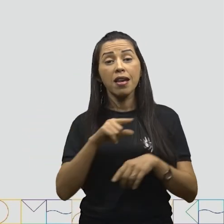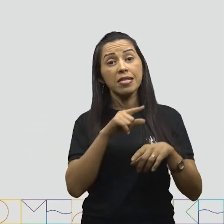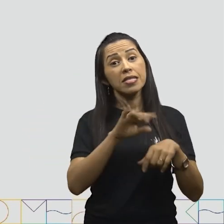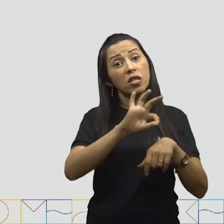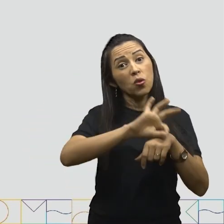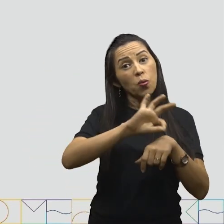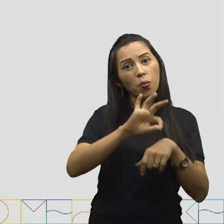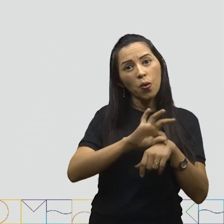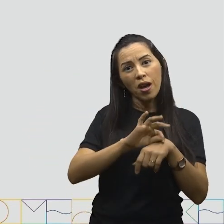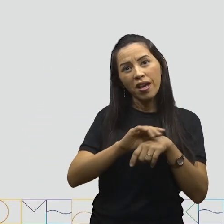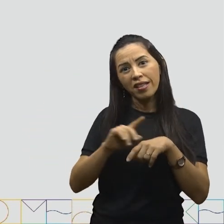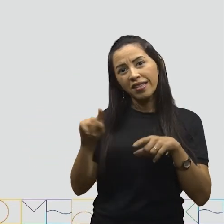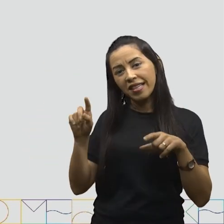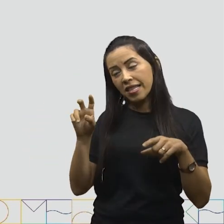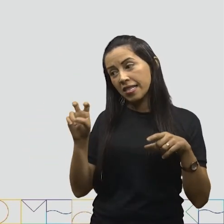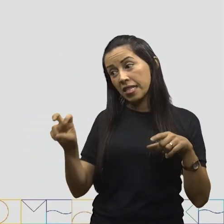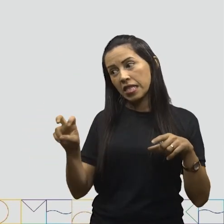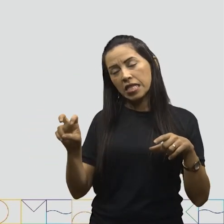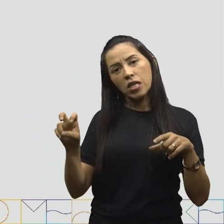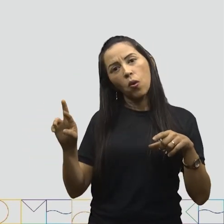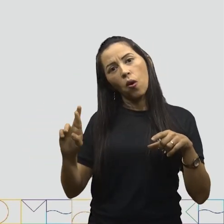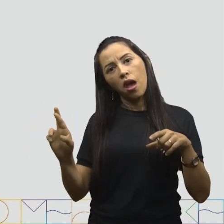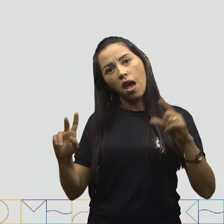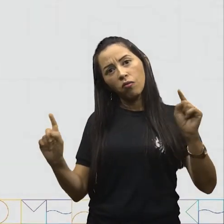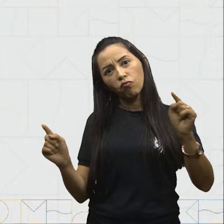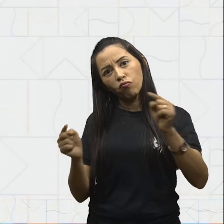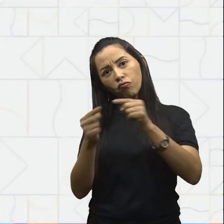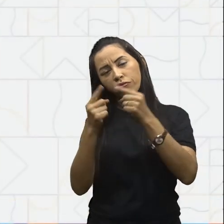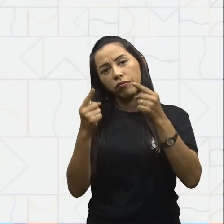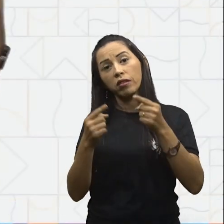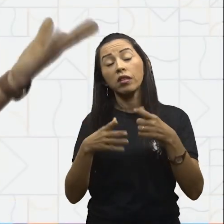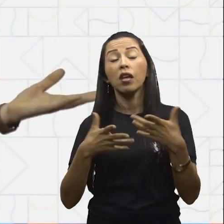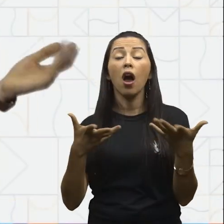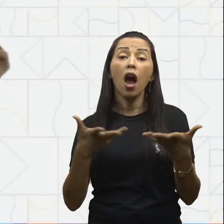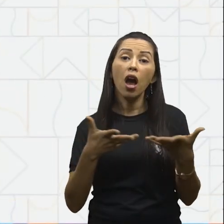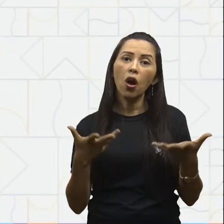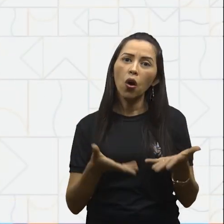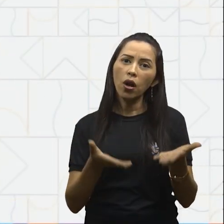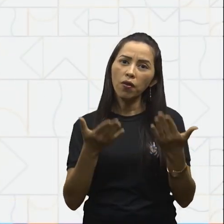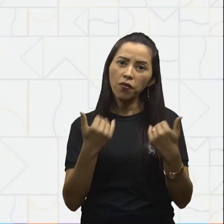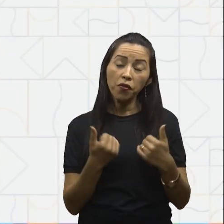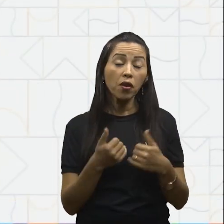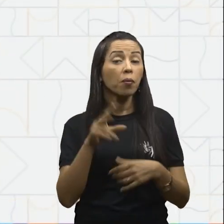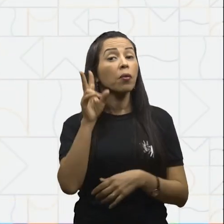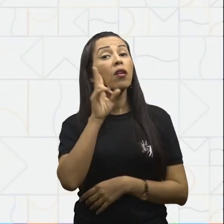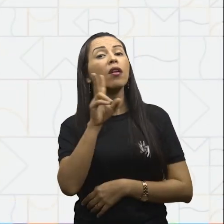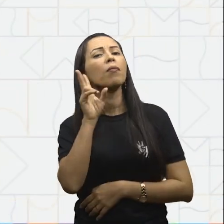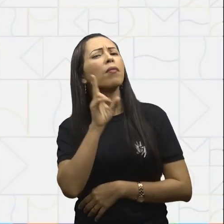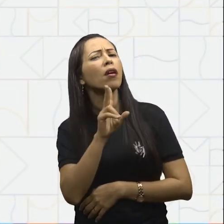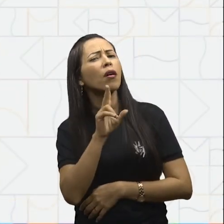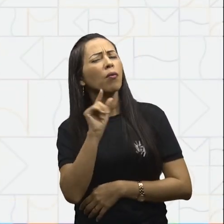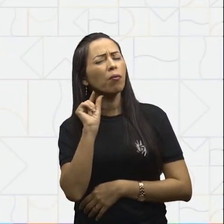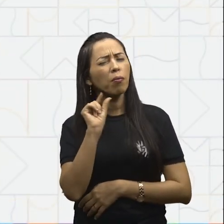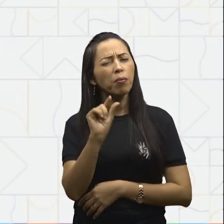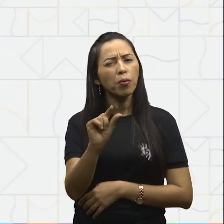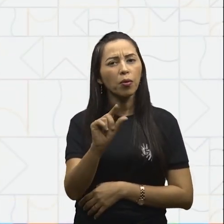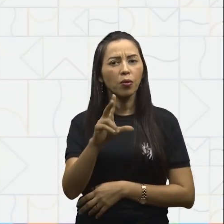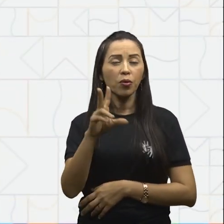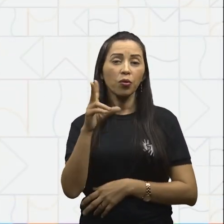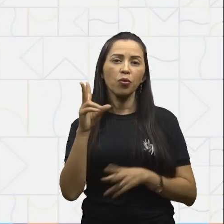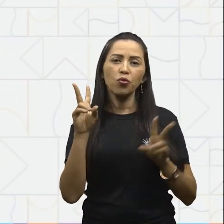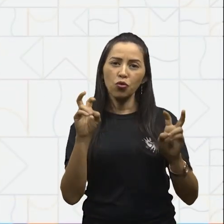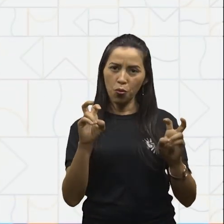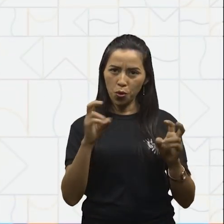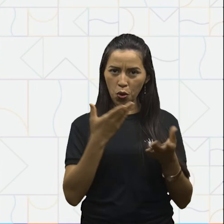5 reais. Olha só como é que ficou! Agora, vamos lembrar um pouco do que